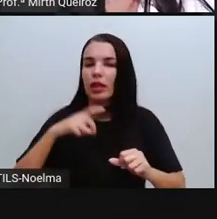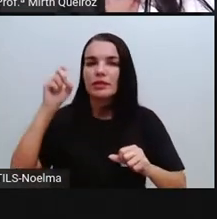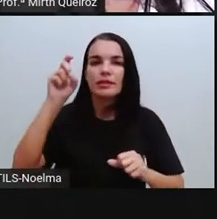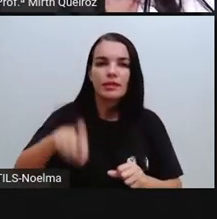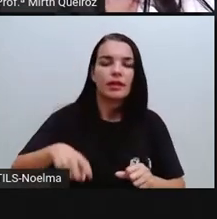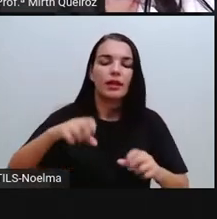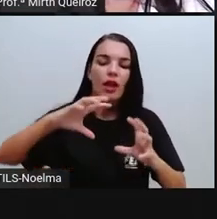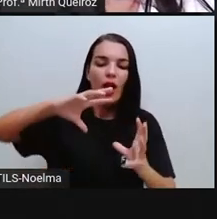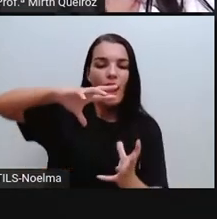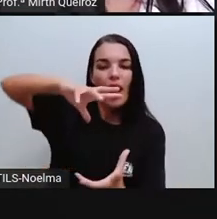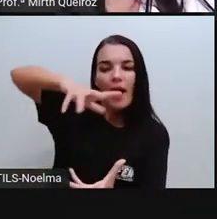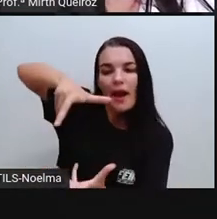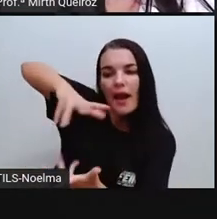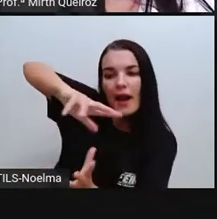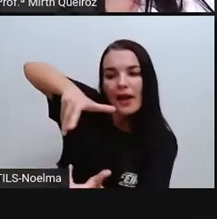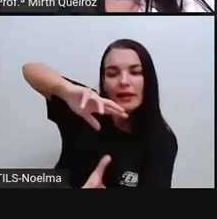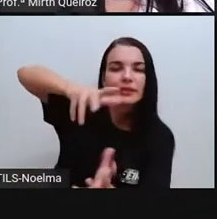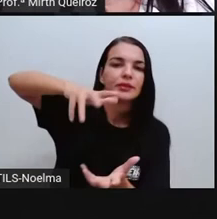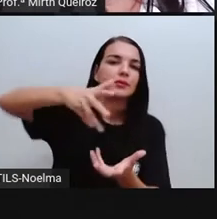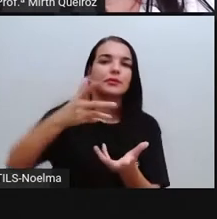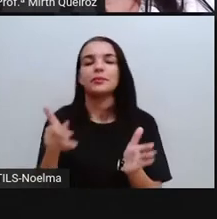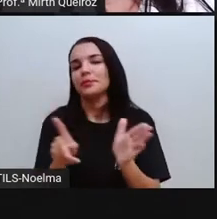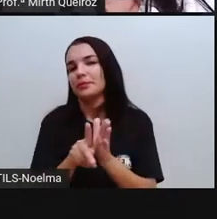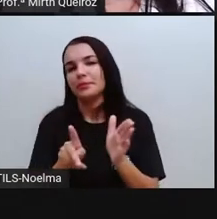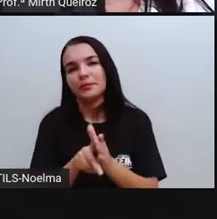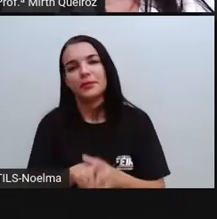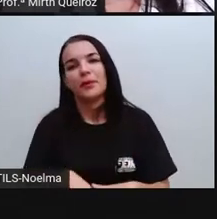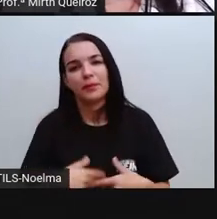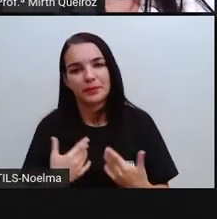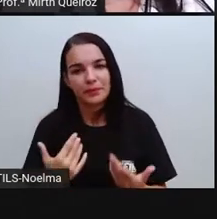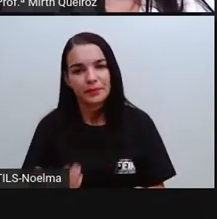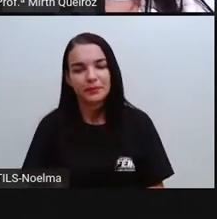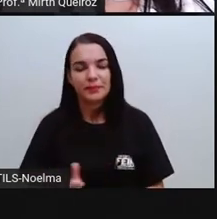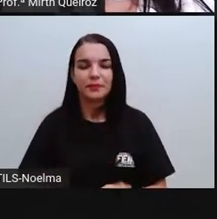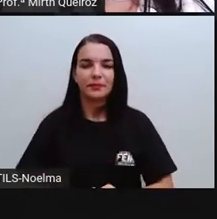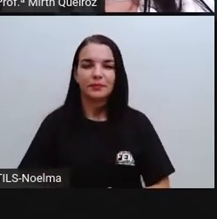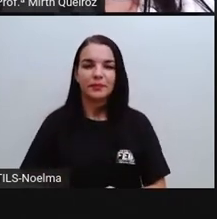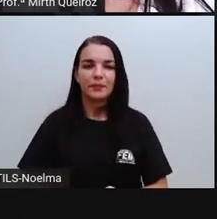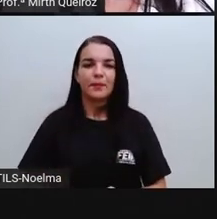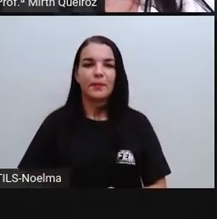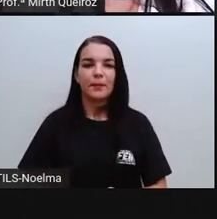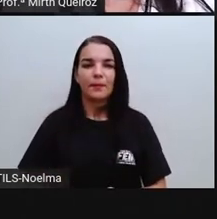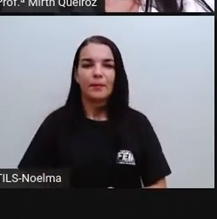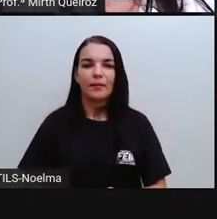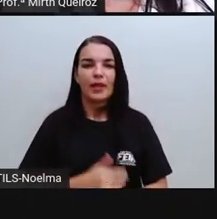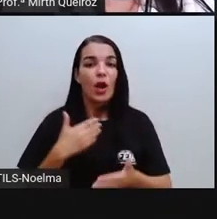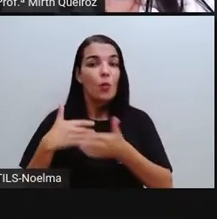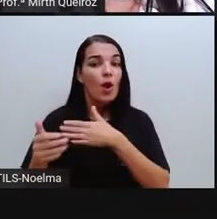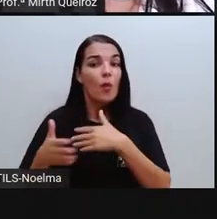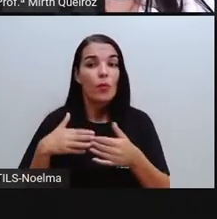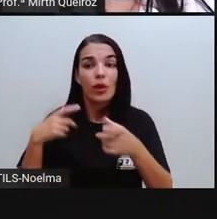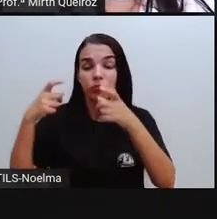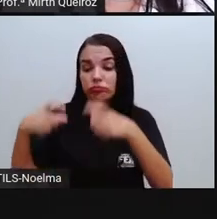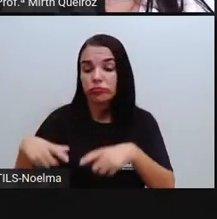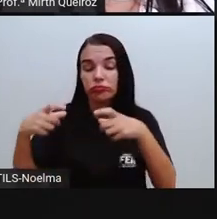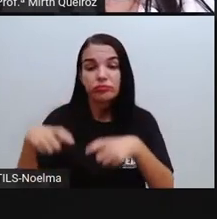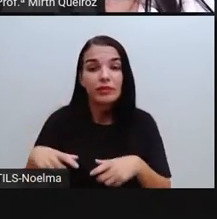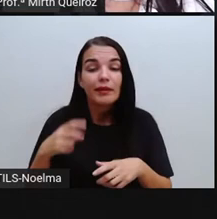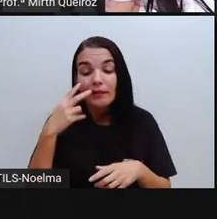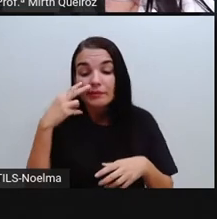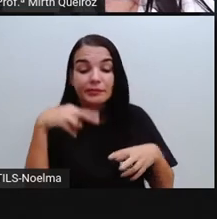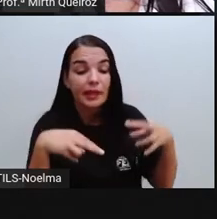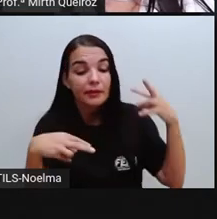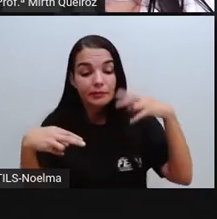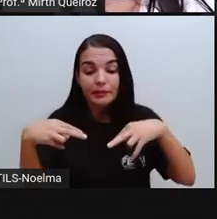essa esfera, vocês vão ver um corpo arredondado. Qualquer seção nesse sólido